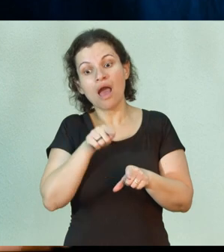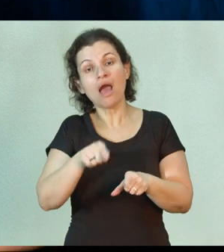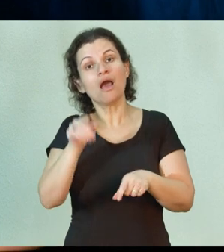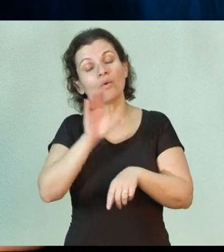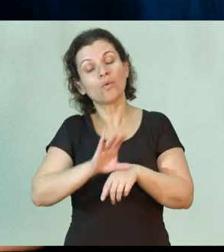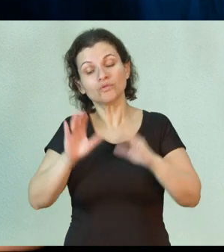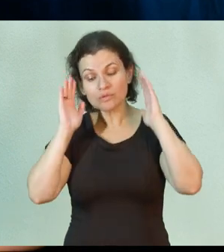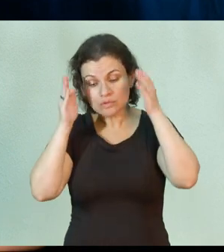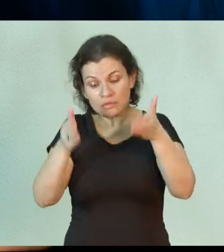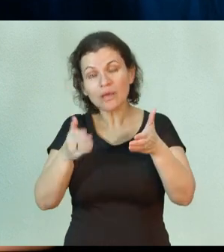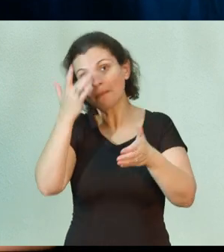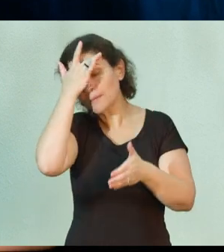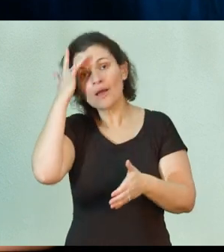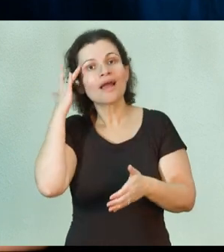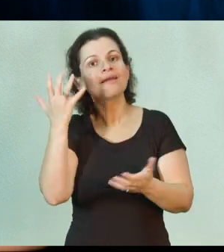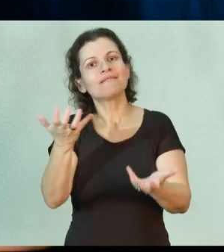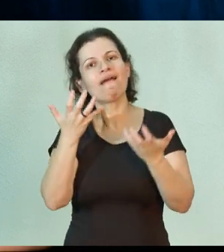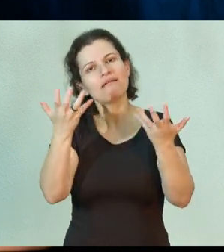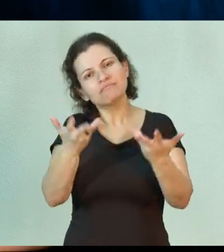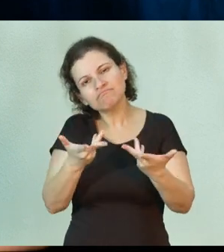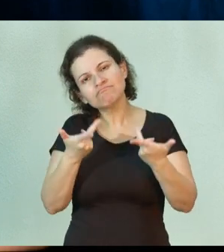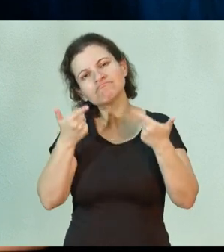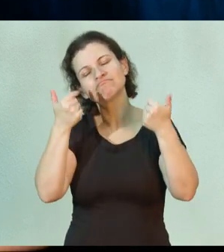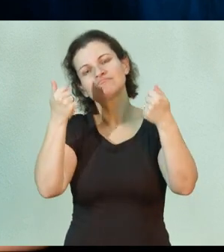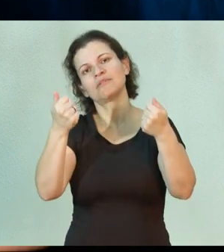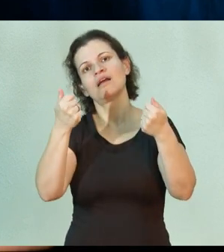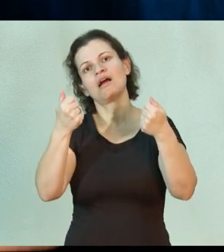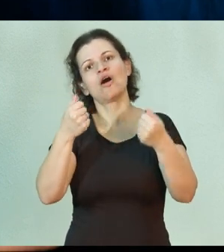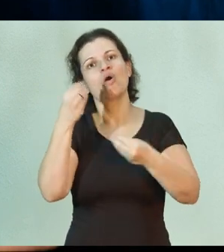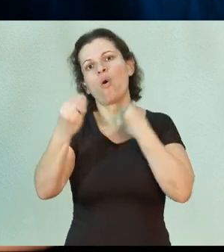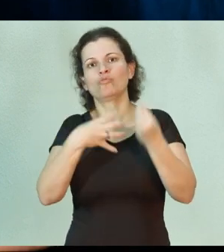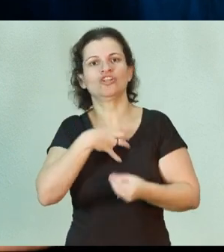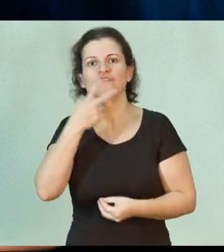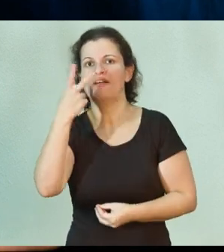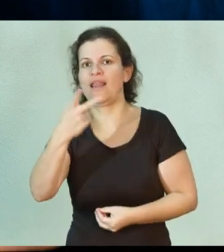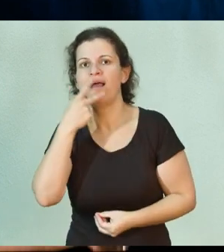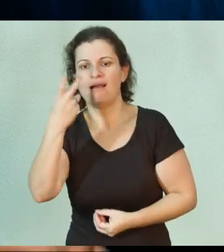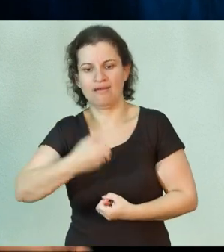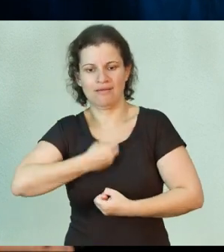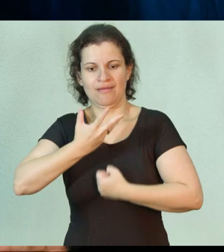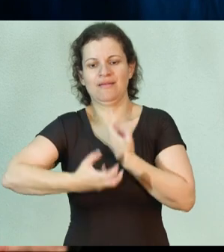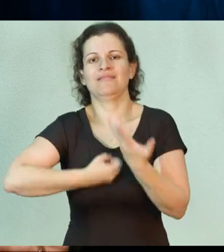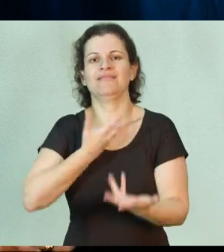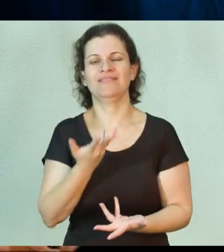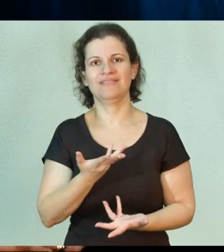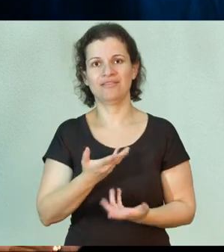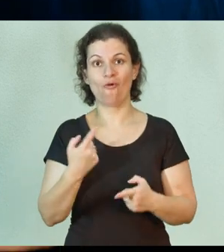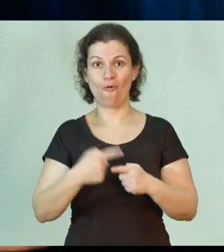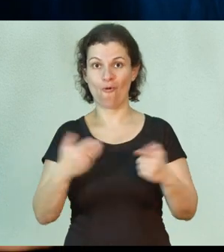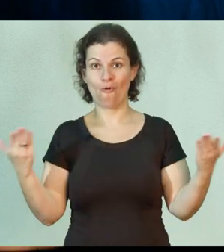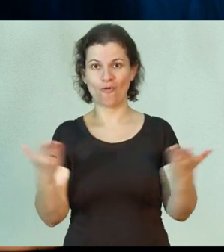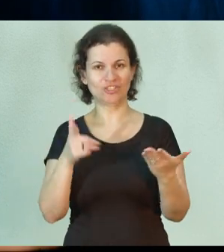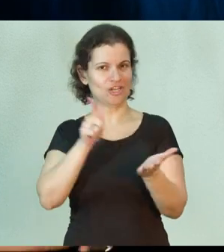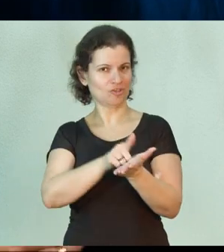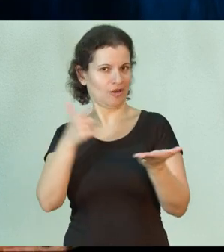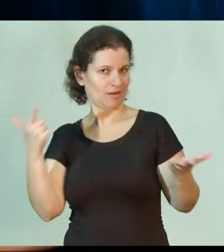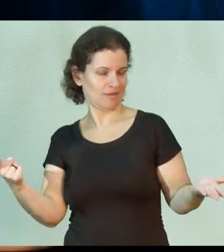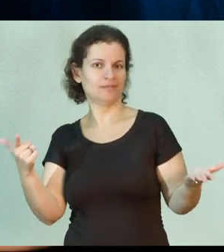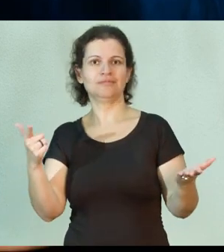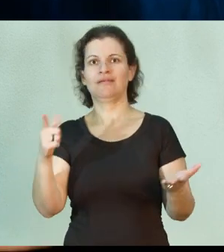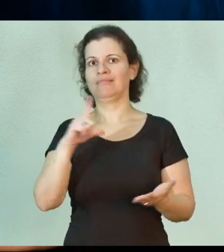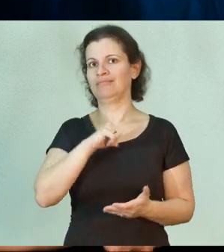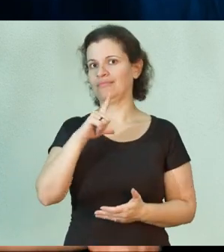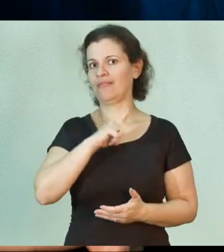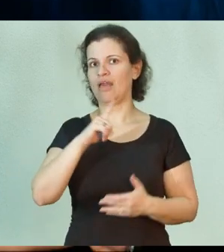para pessoas que querem aprimorar a sua forma de falar, a sua forma de expressar, como hoje é o caso de jornalistas, como